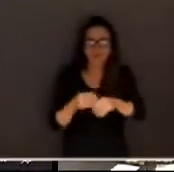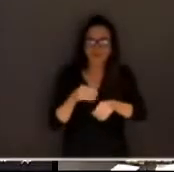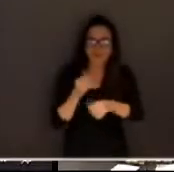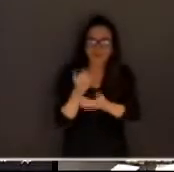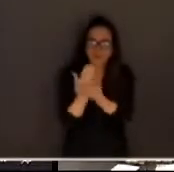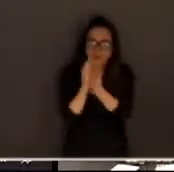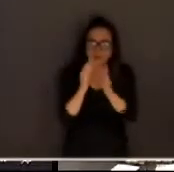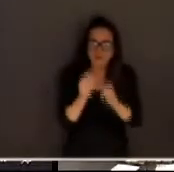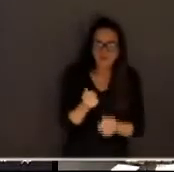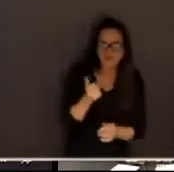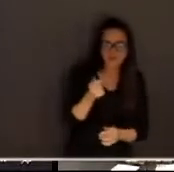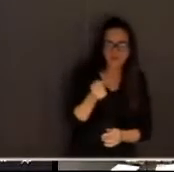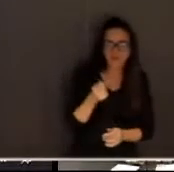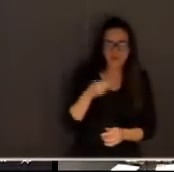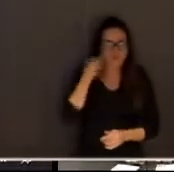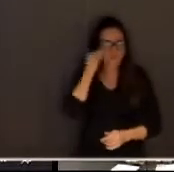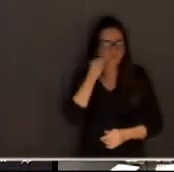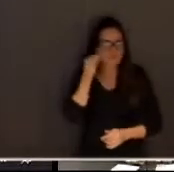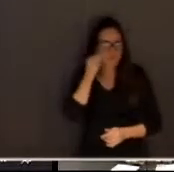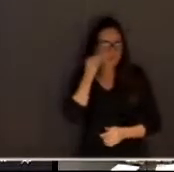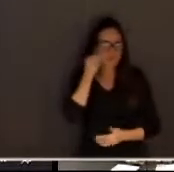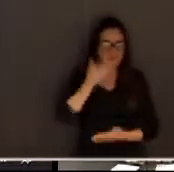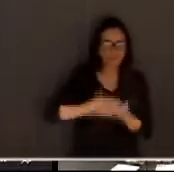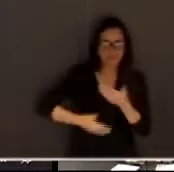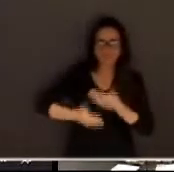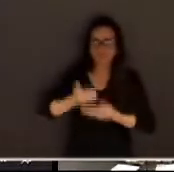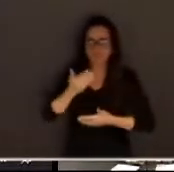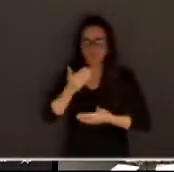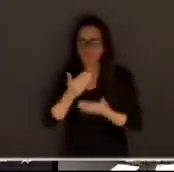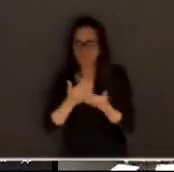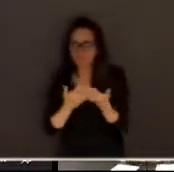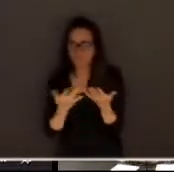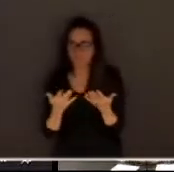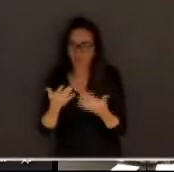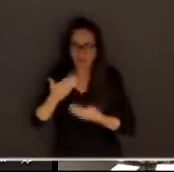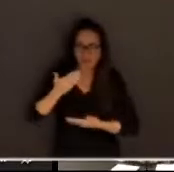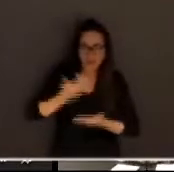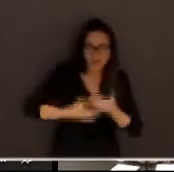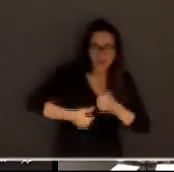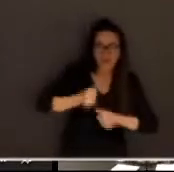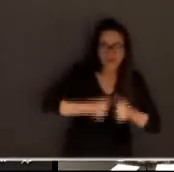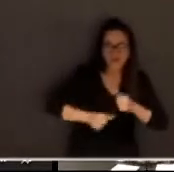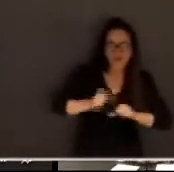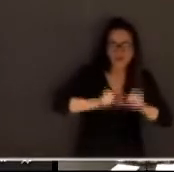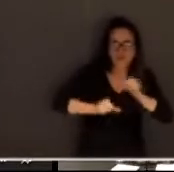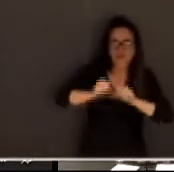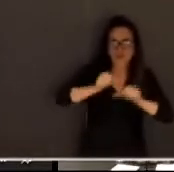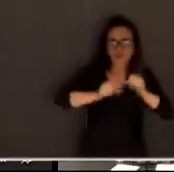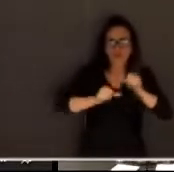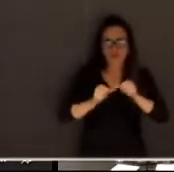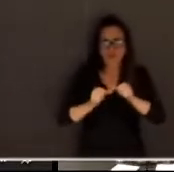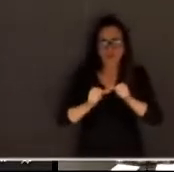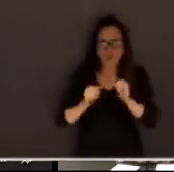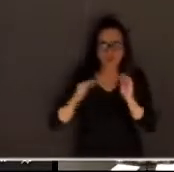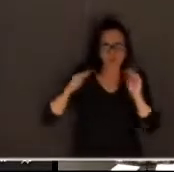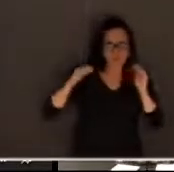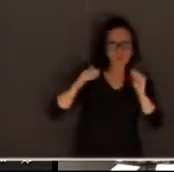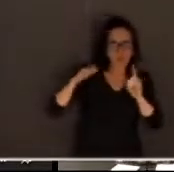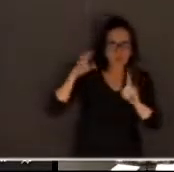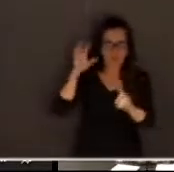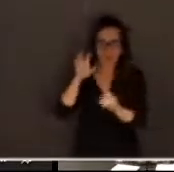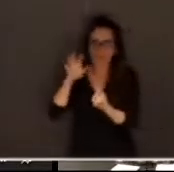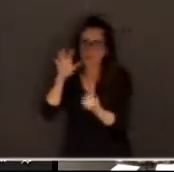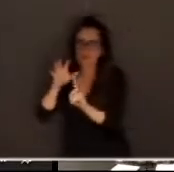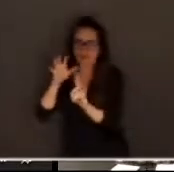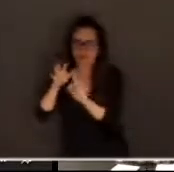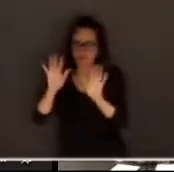compartilhar experiências em torno da curadoria da vida não tive a pretensão alguma de ensinar qual é o lado correto de